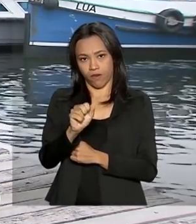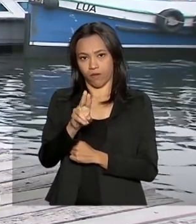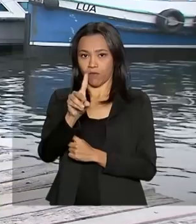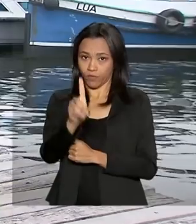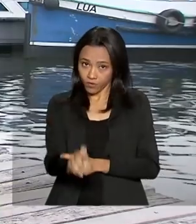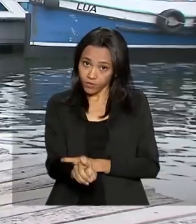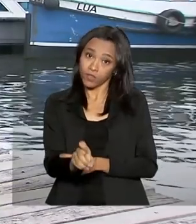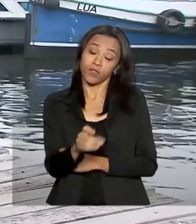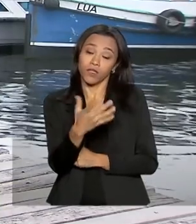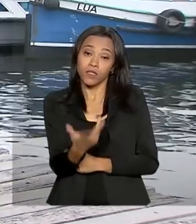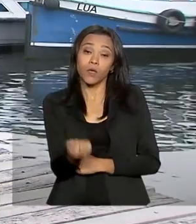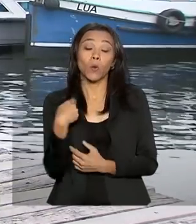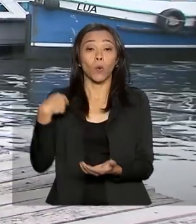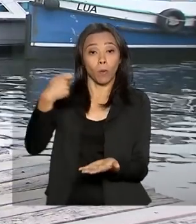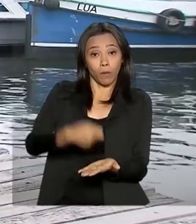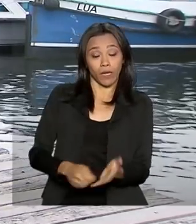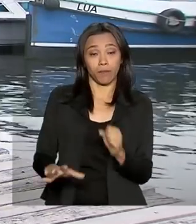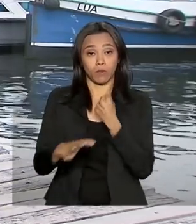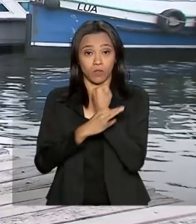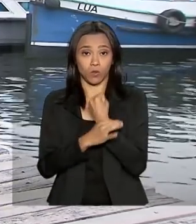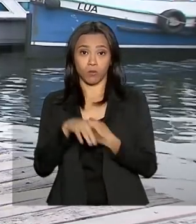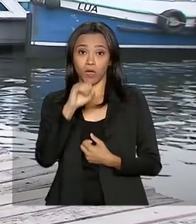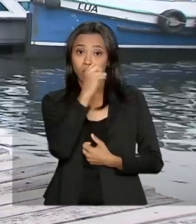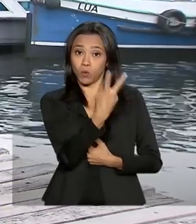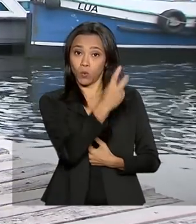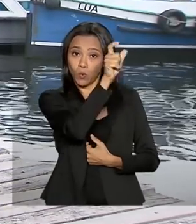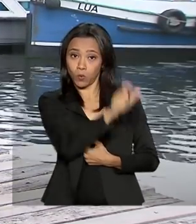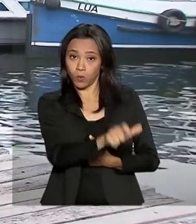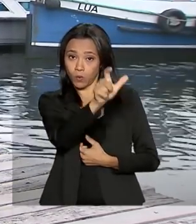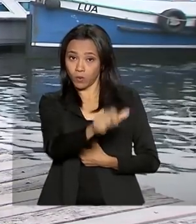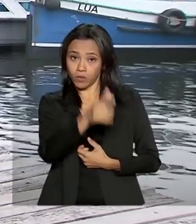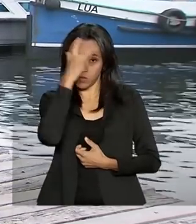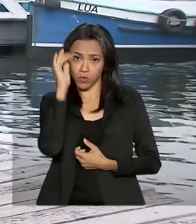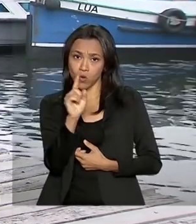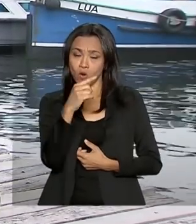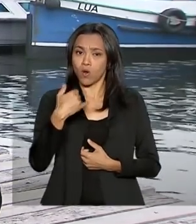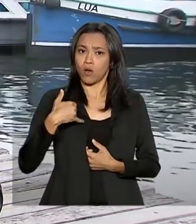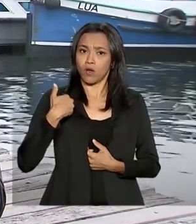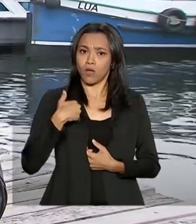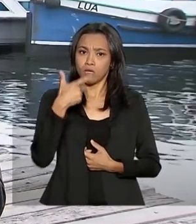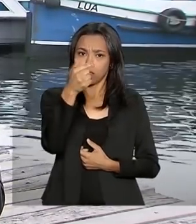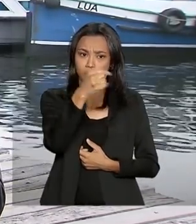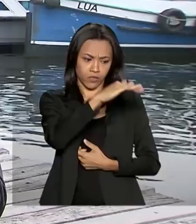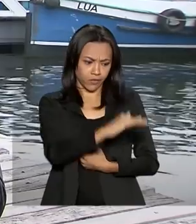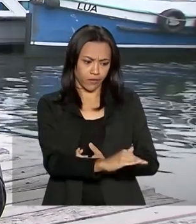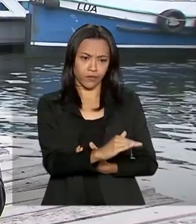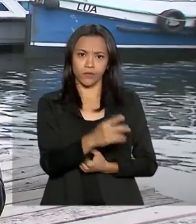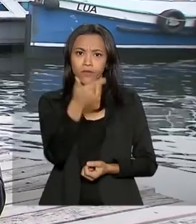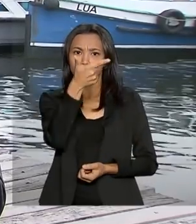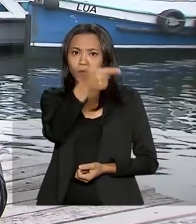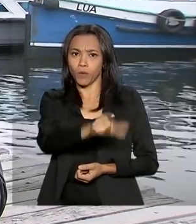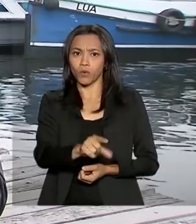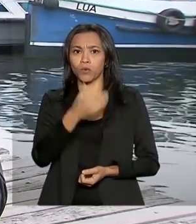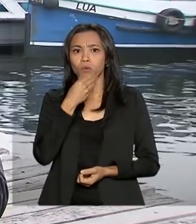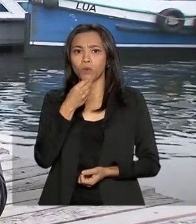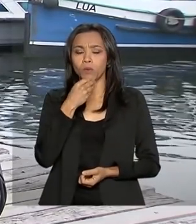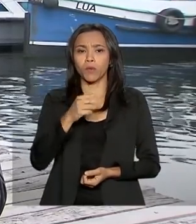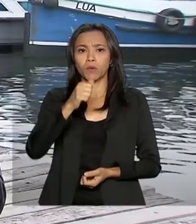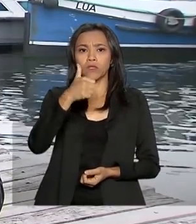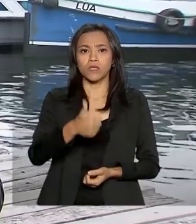O pagamento do seguro defeso para dois pescadores. Um, uma criança de 7 anos. E a outra, um ancião com